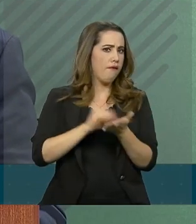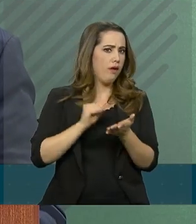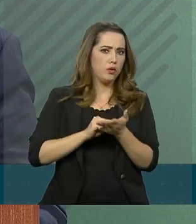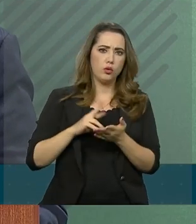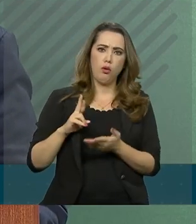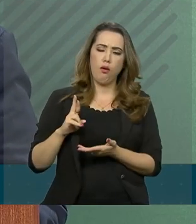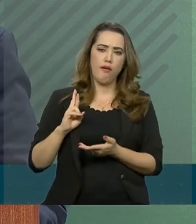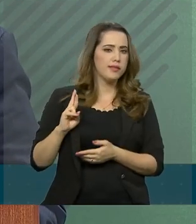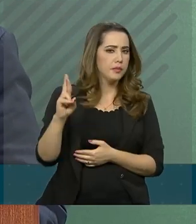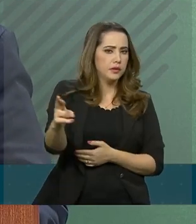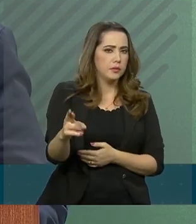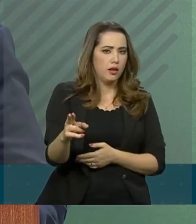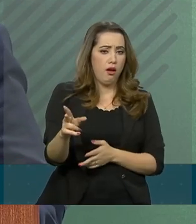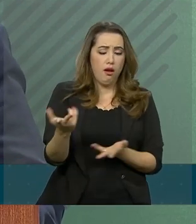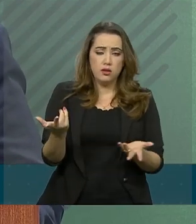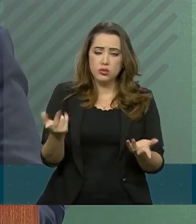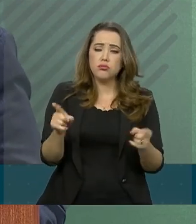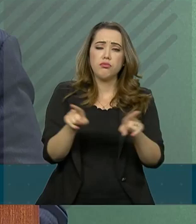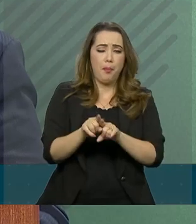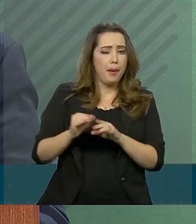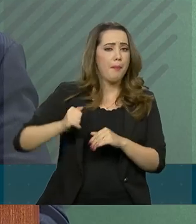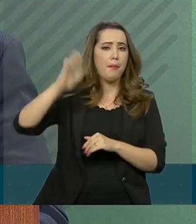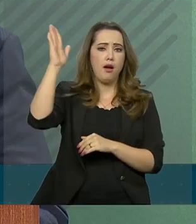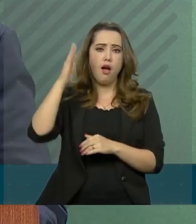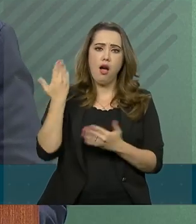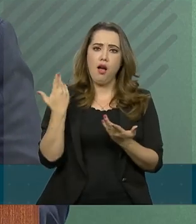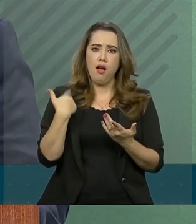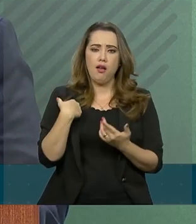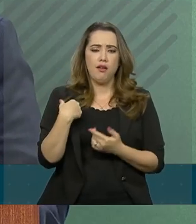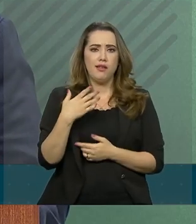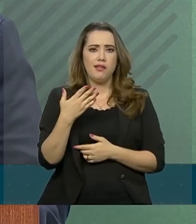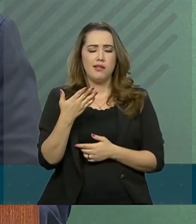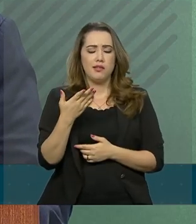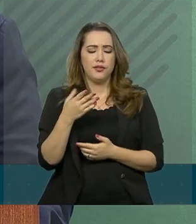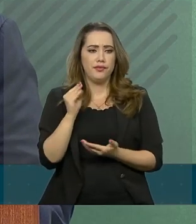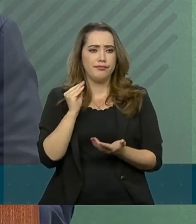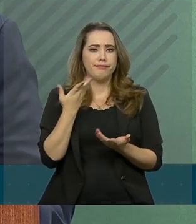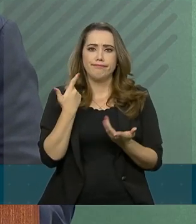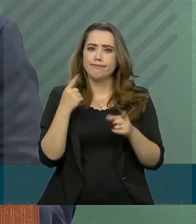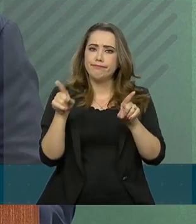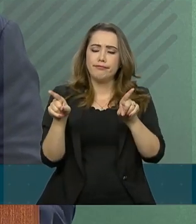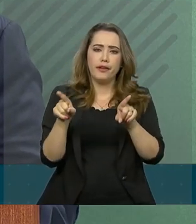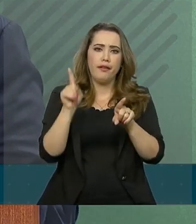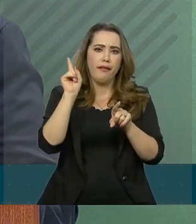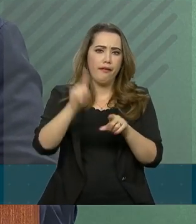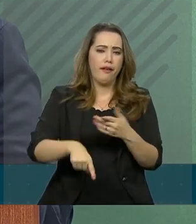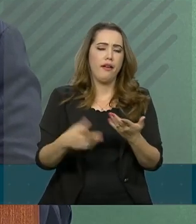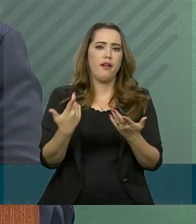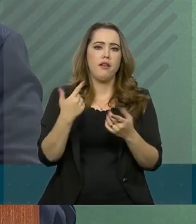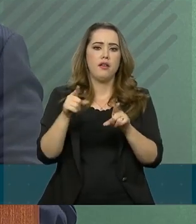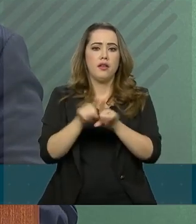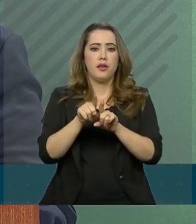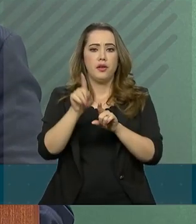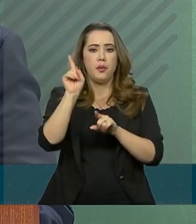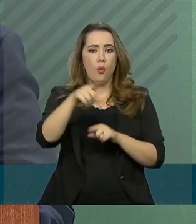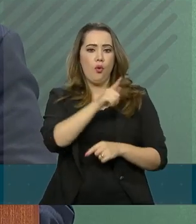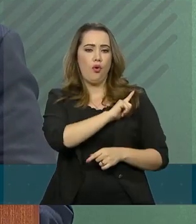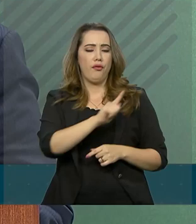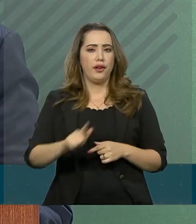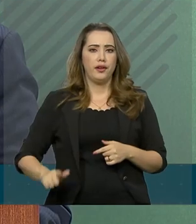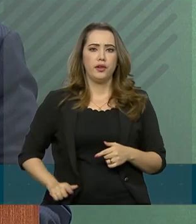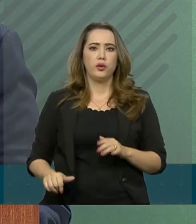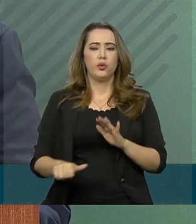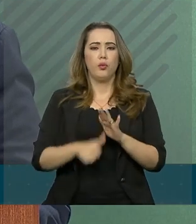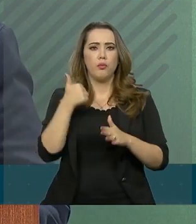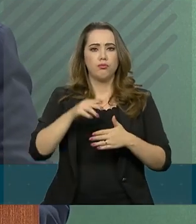com a população do seu Estado. E mais do que isso, uma descortesia com o primeiro governante da nação, do poder executivo, que é o próprio